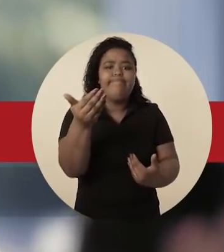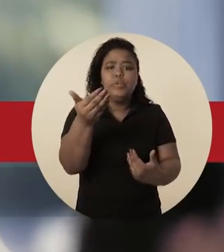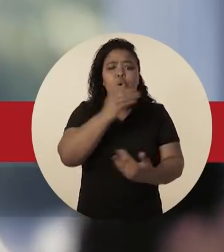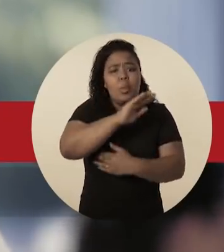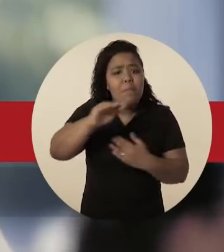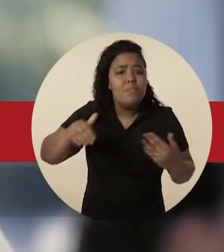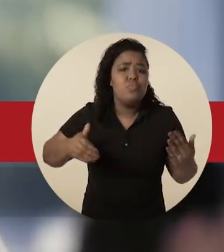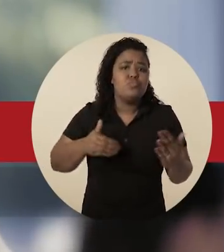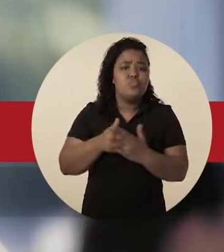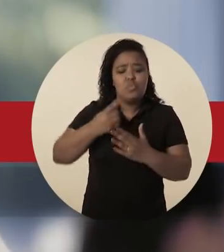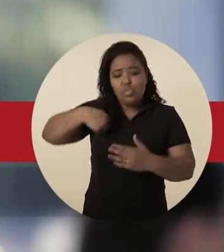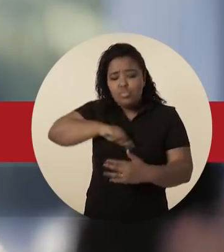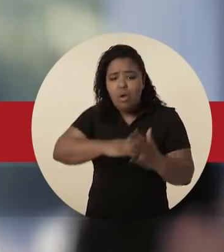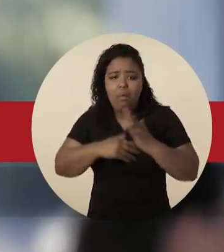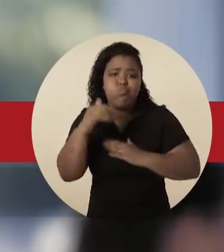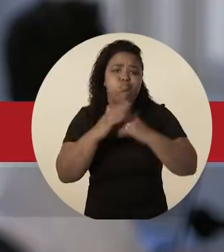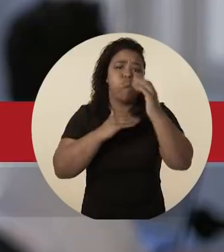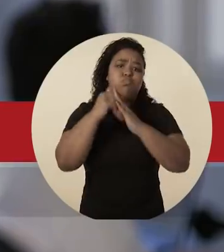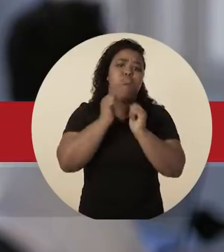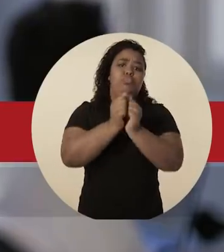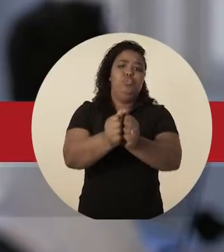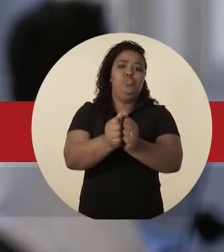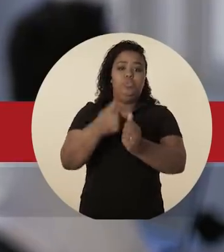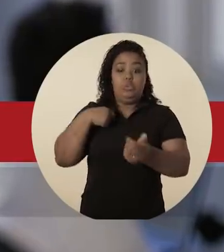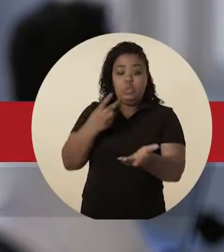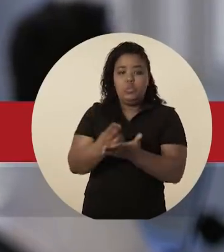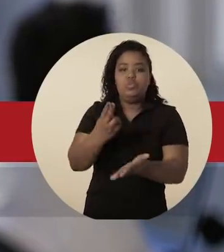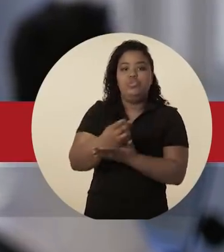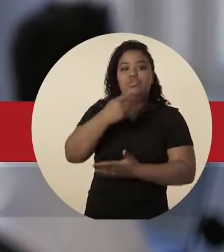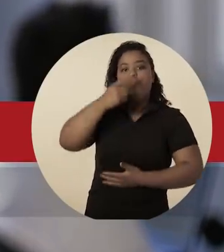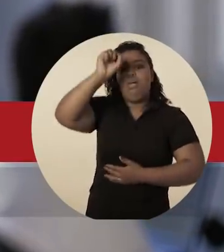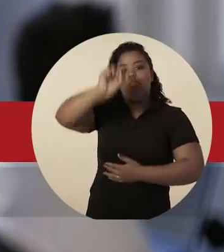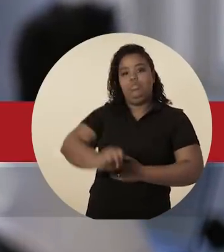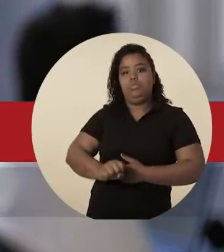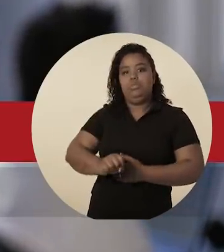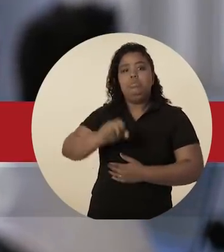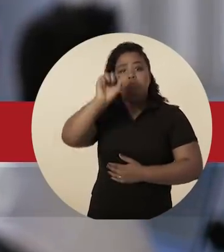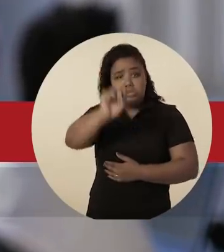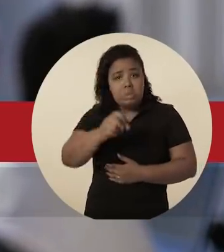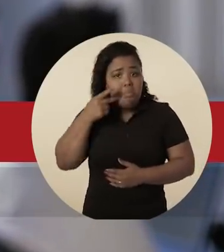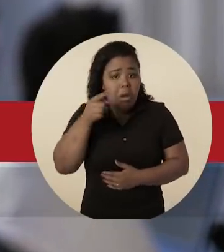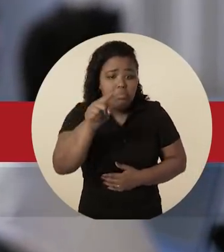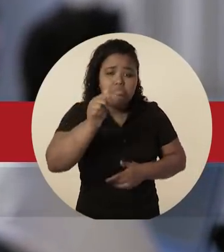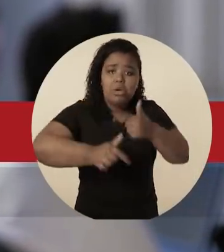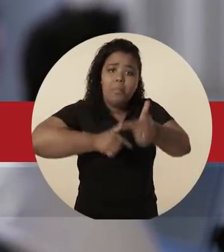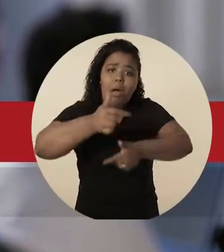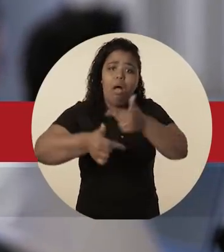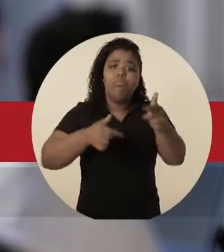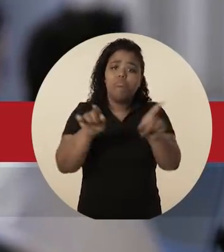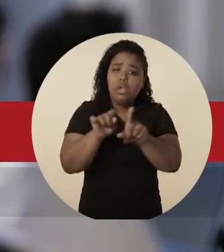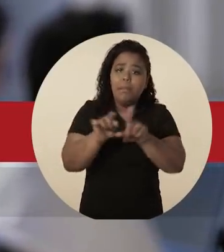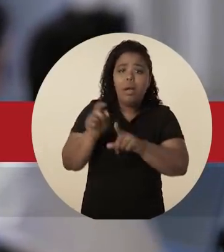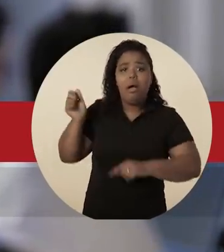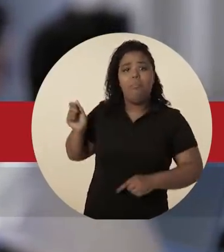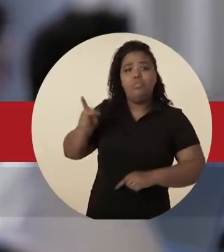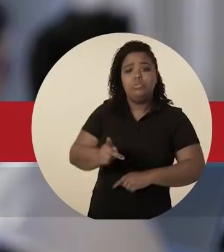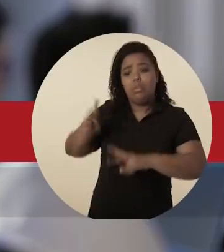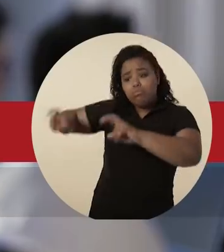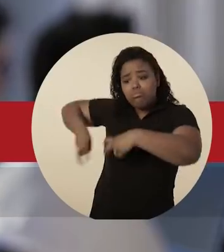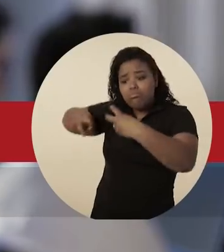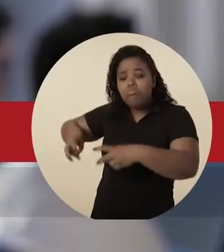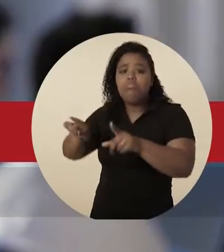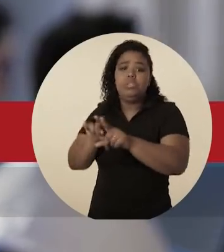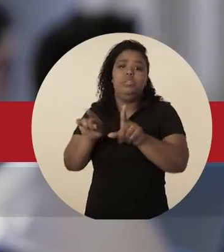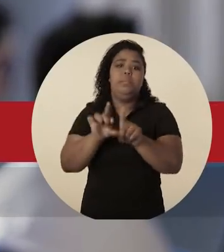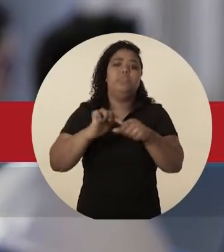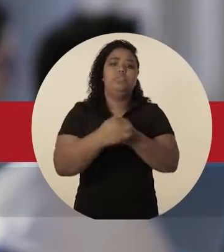por tudo o que fizemos juntos. Continuo dizendo sim. Sim para ti, trabalhador e aposentado do campo